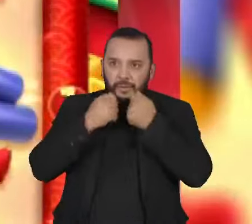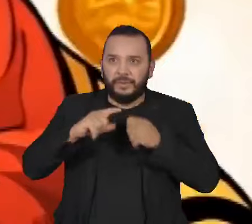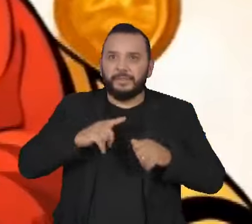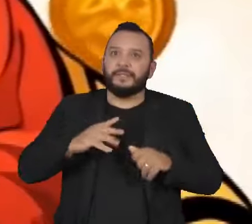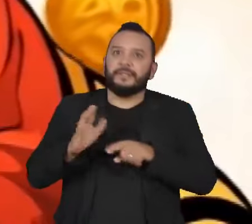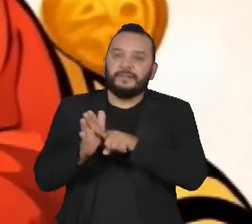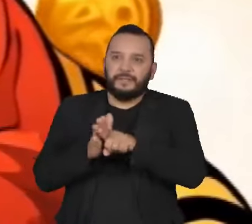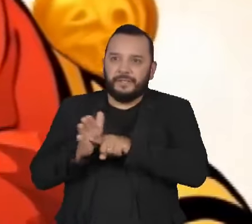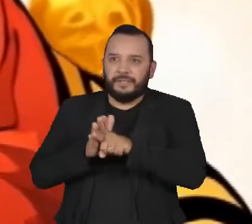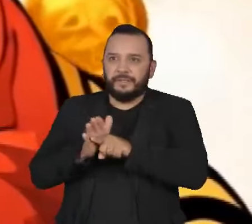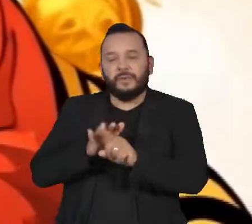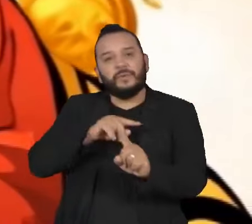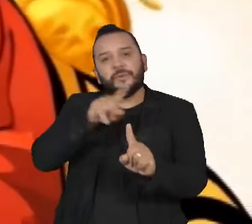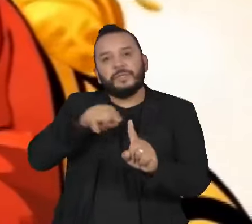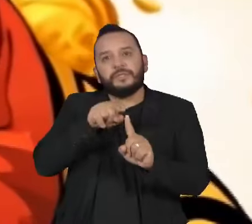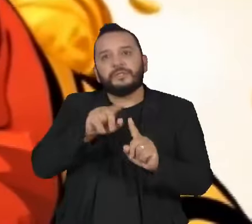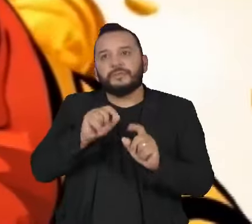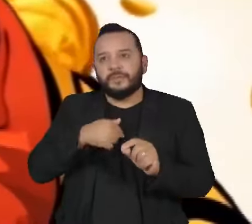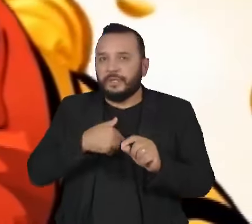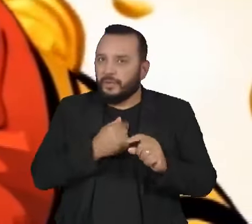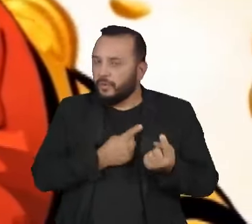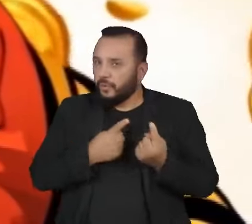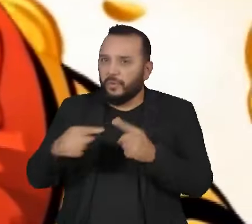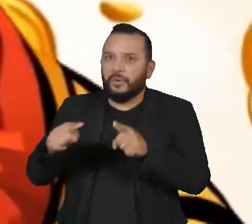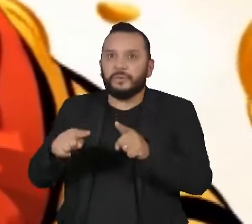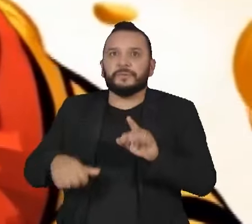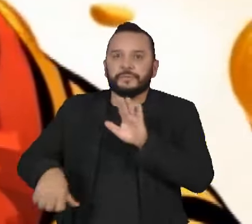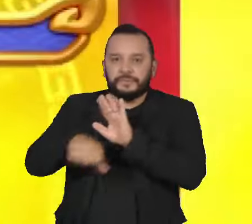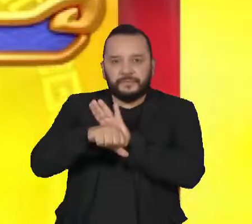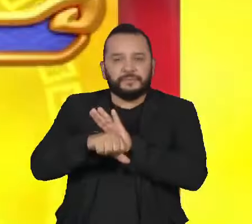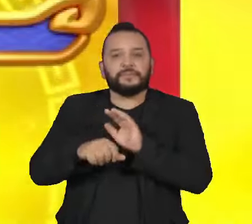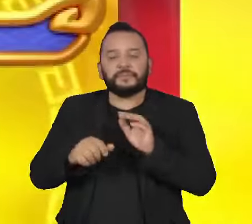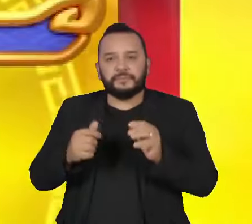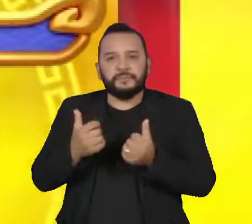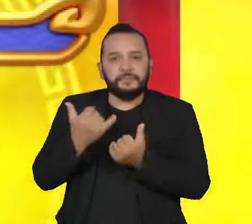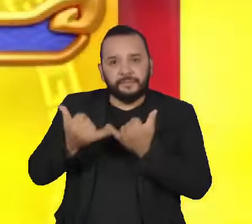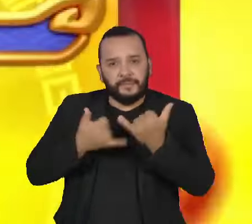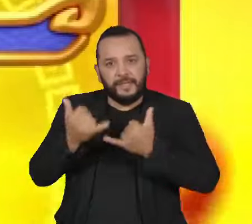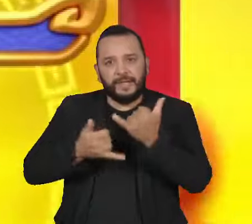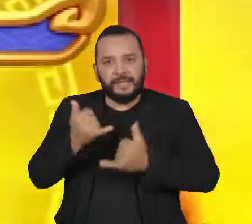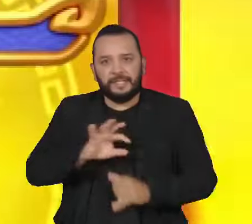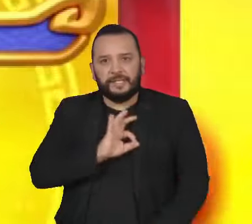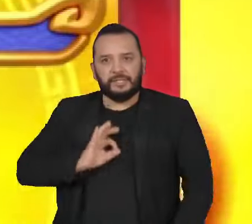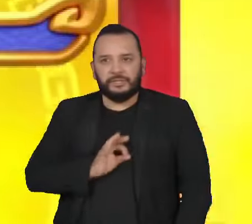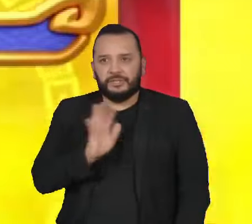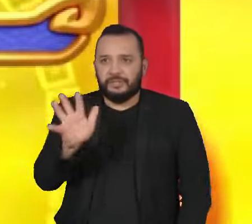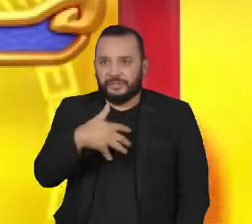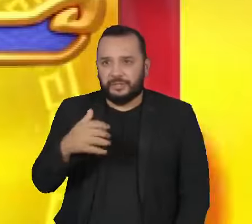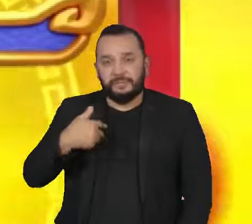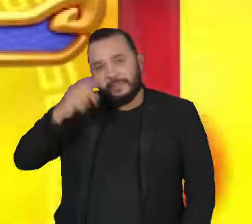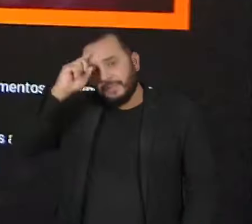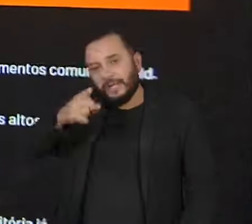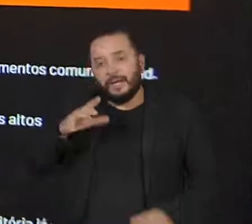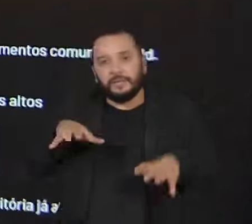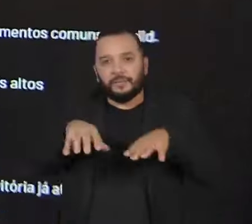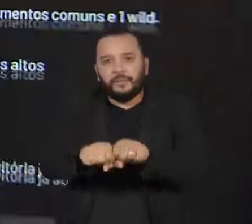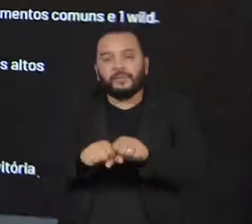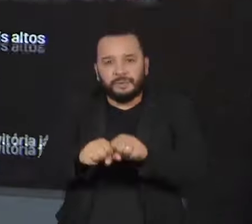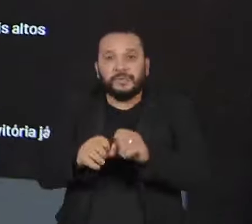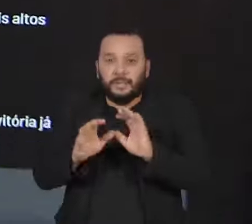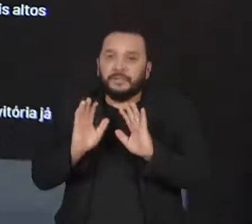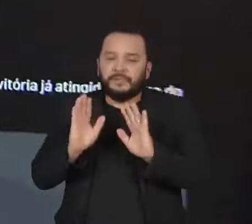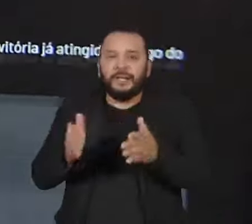operação com o objetivo de combater a prática ilícita do jogo do tigrinho. Mandados de busca e apreensão foram cumpridos em casas de